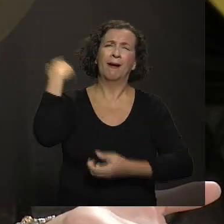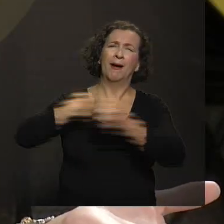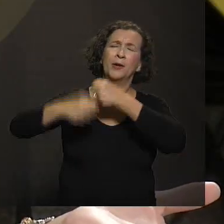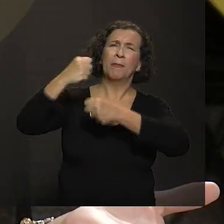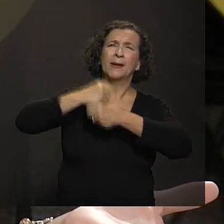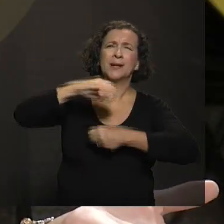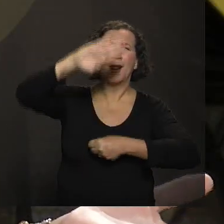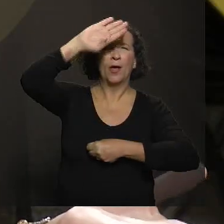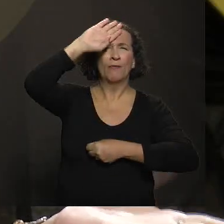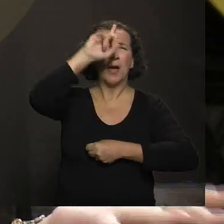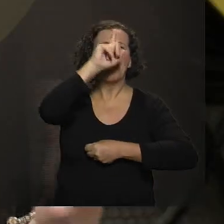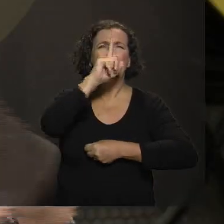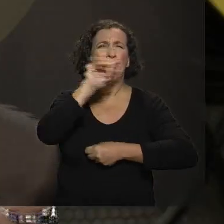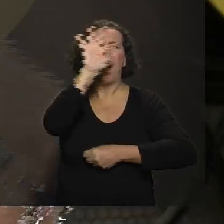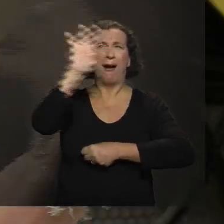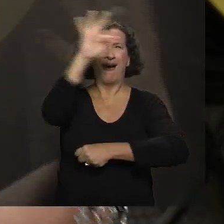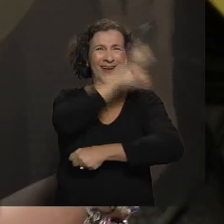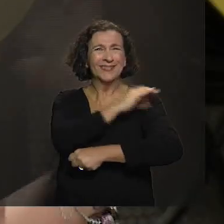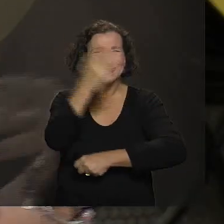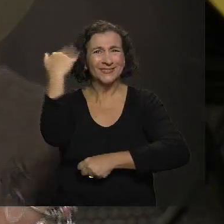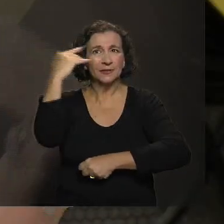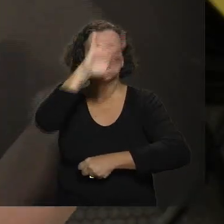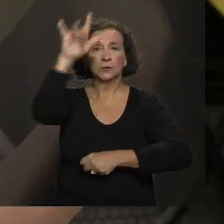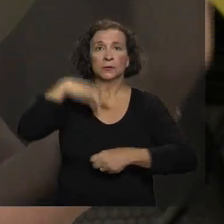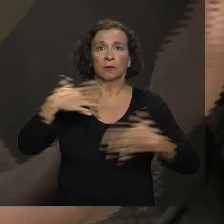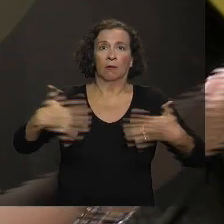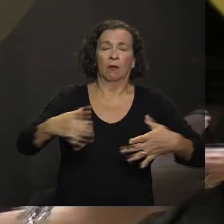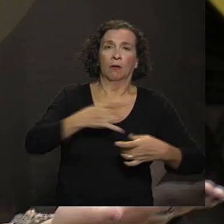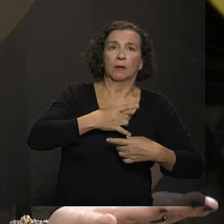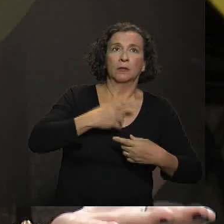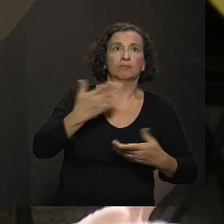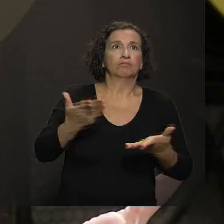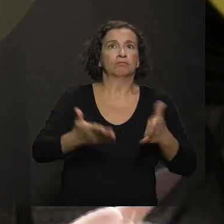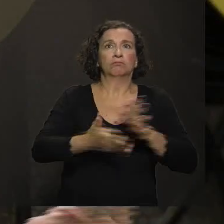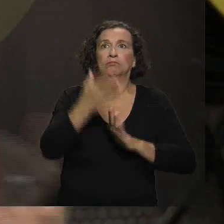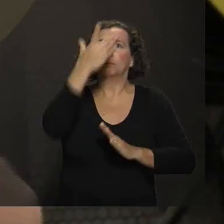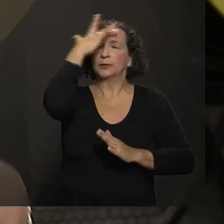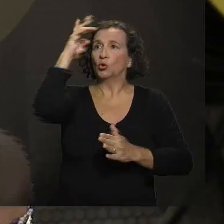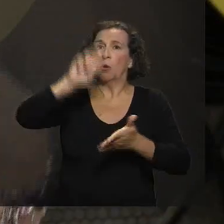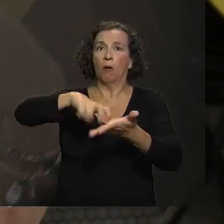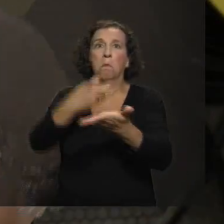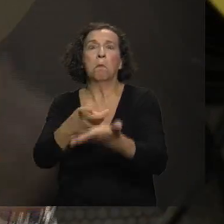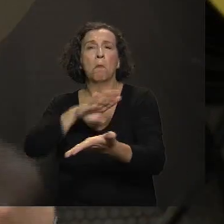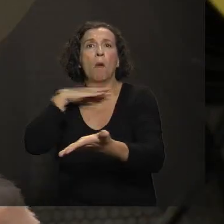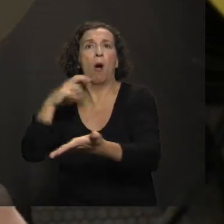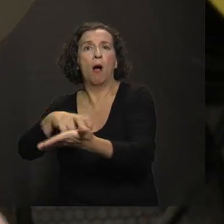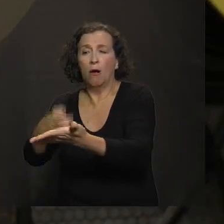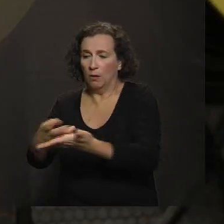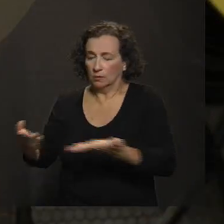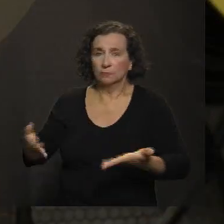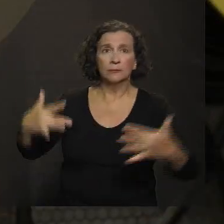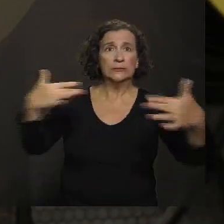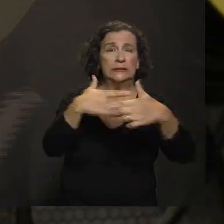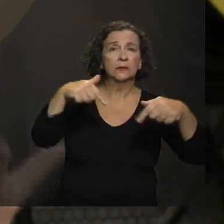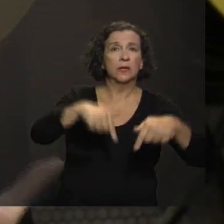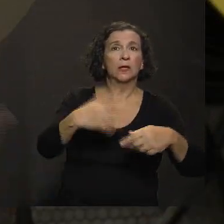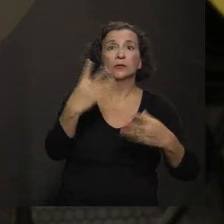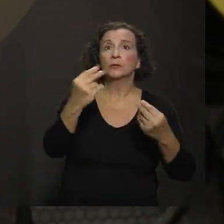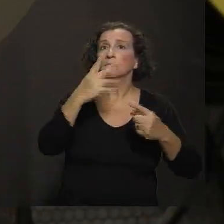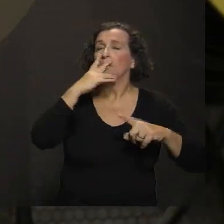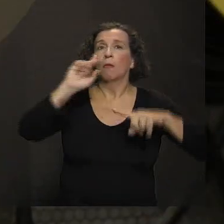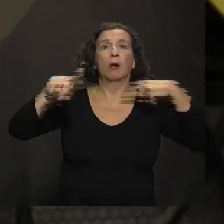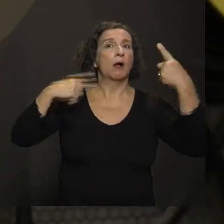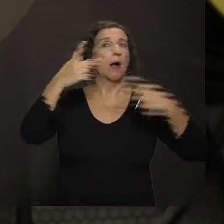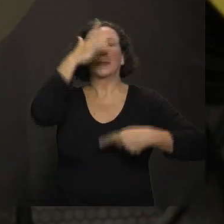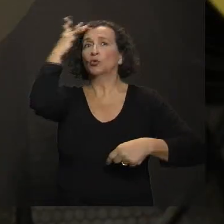febre amarela aqui no Brasil? Quando todo mundo começou a ver pessoas morrendo de febre amarela, a doença chegando aqui na cidade, foi uma loucura